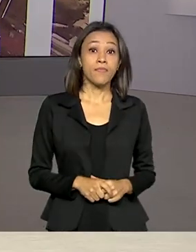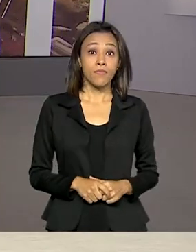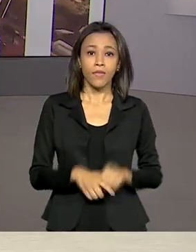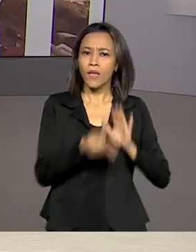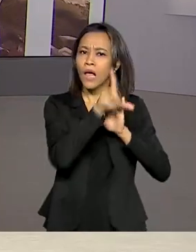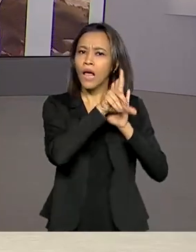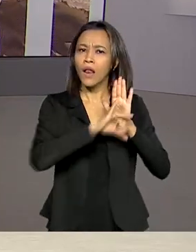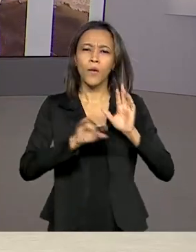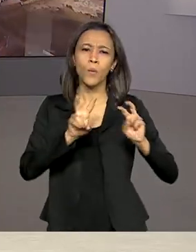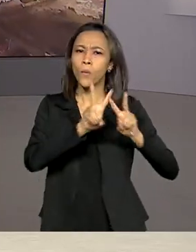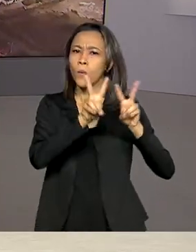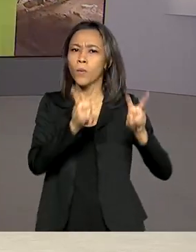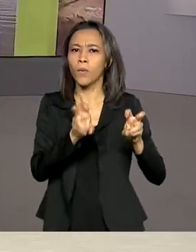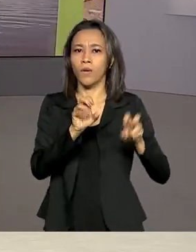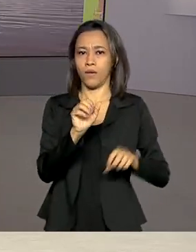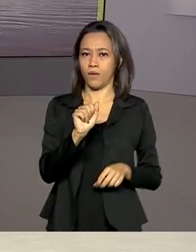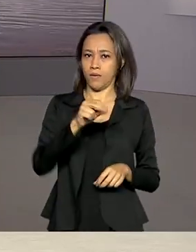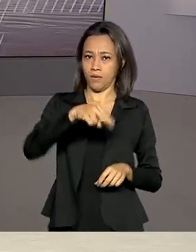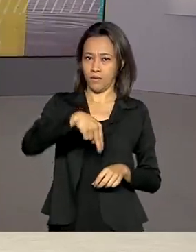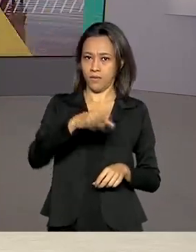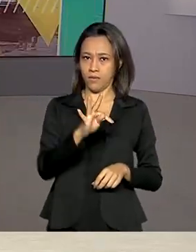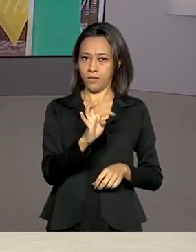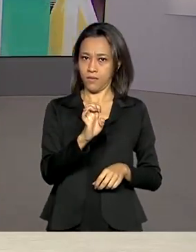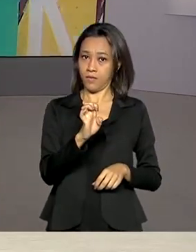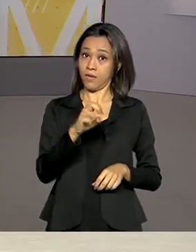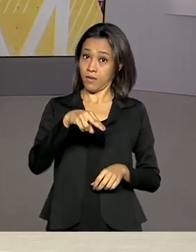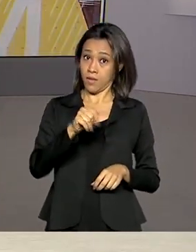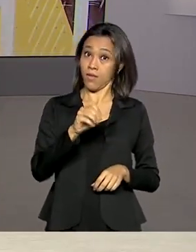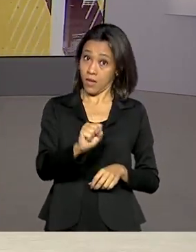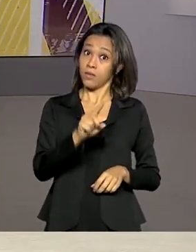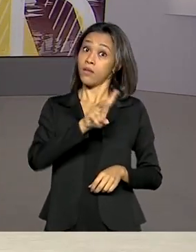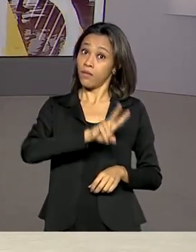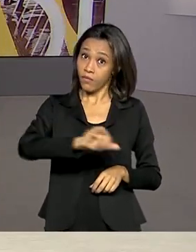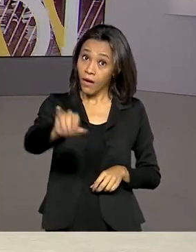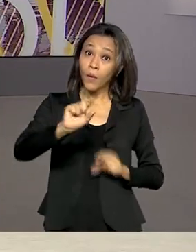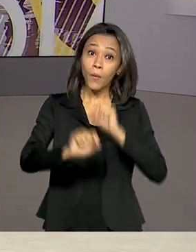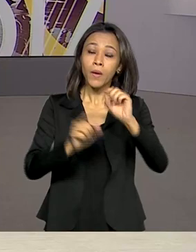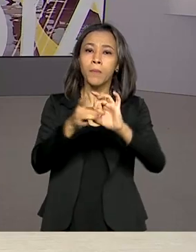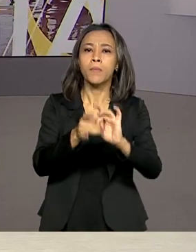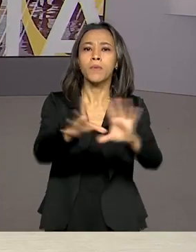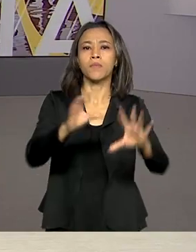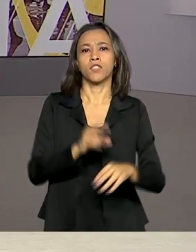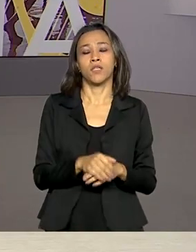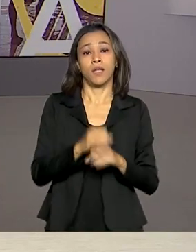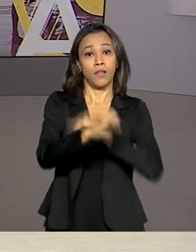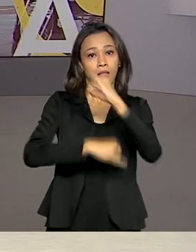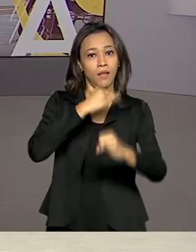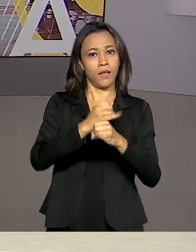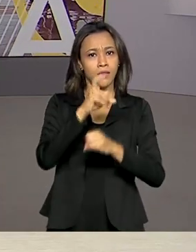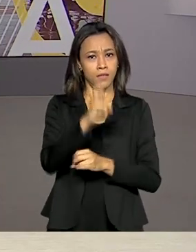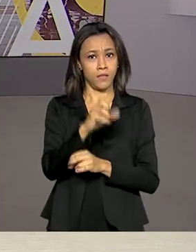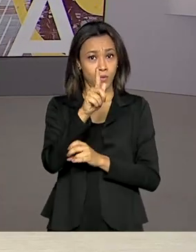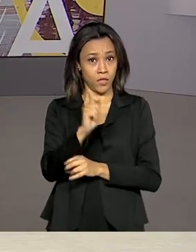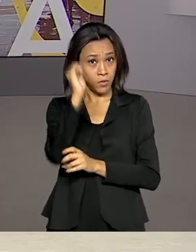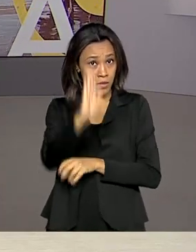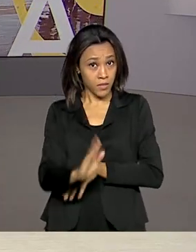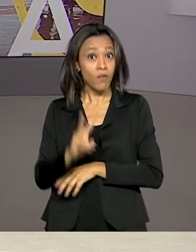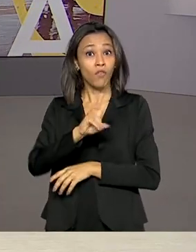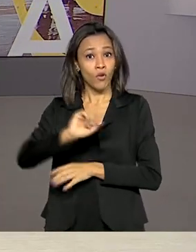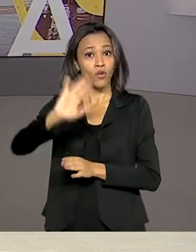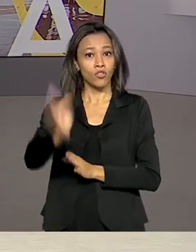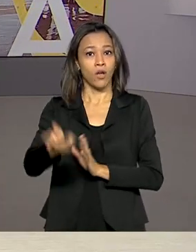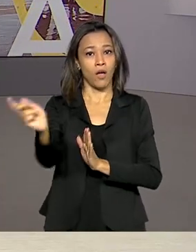A lei das antenas que deve abrir caminho para a internet 5G no Brasil foi regulamentada pelo presidente Jair Bolsonaro.